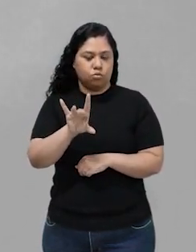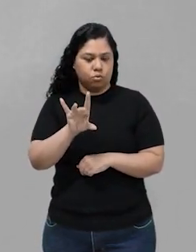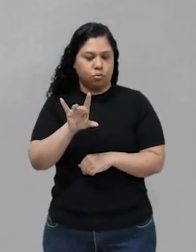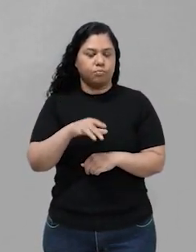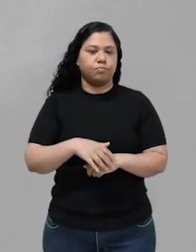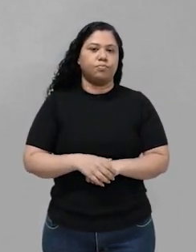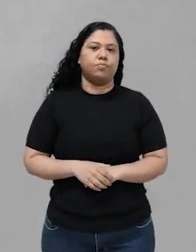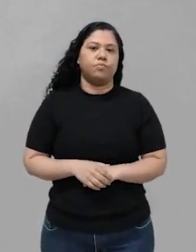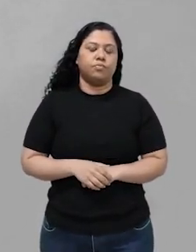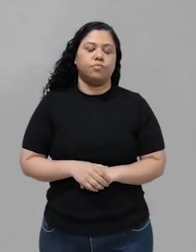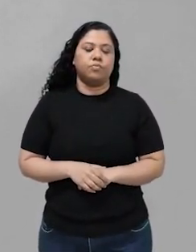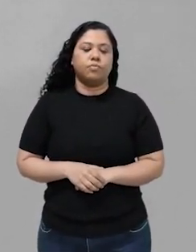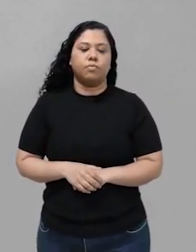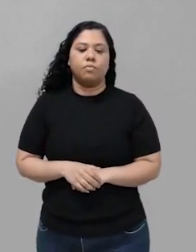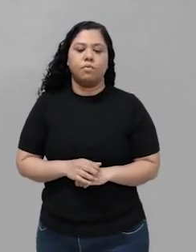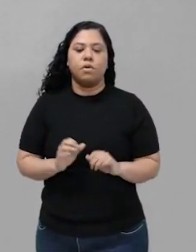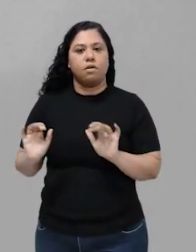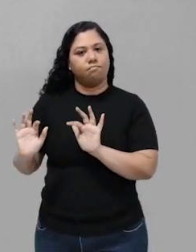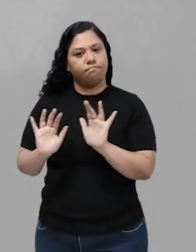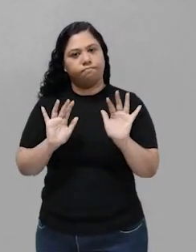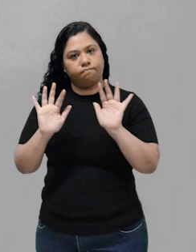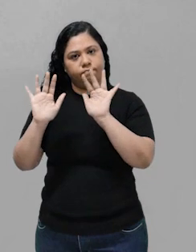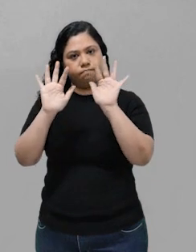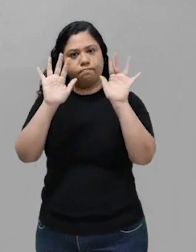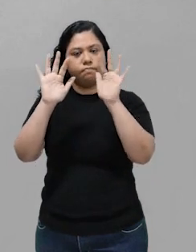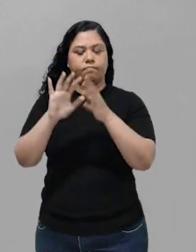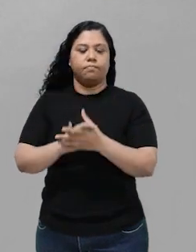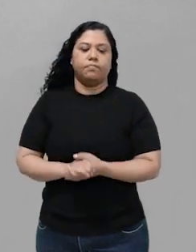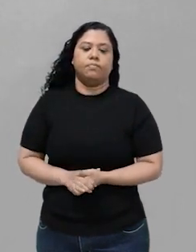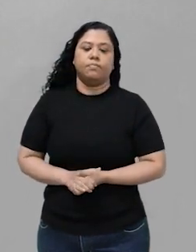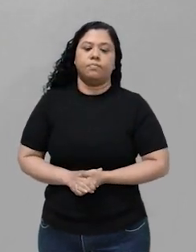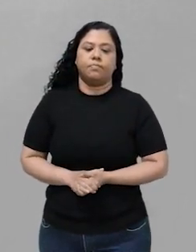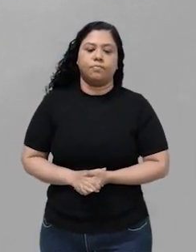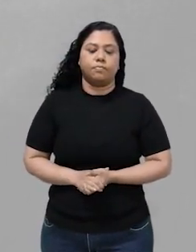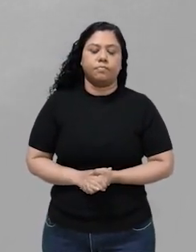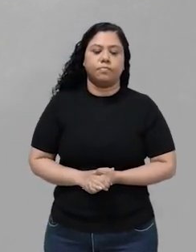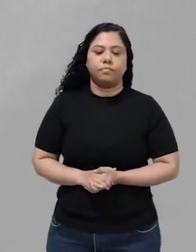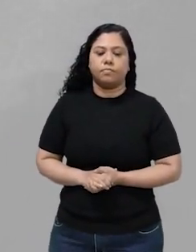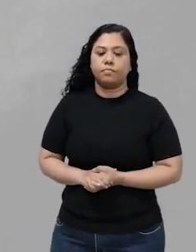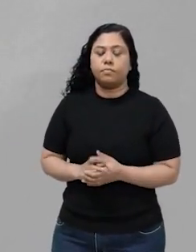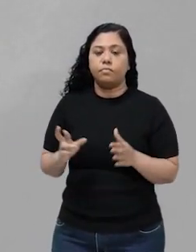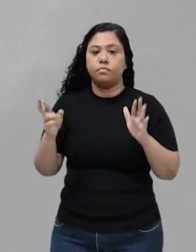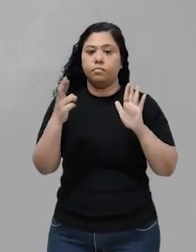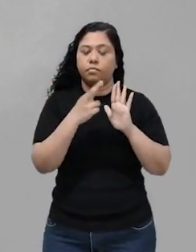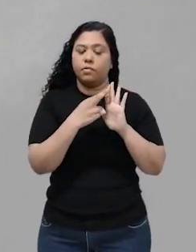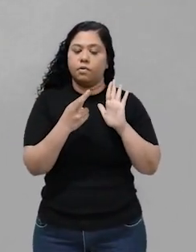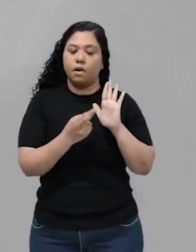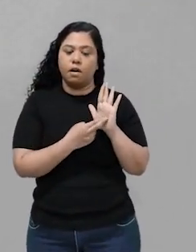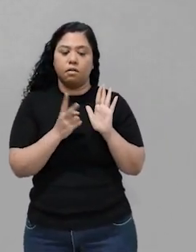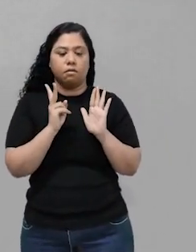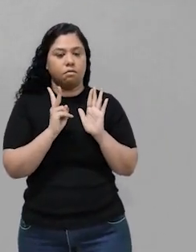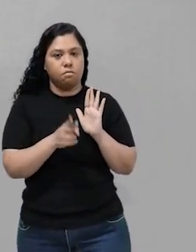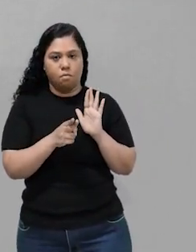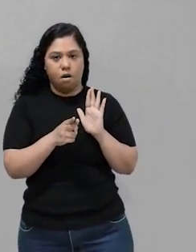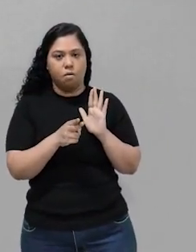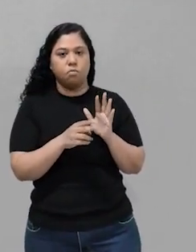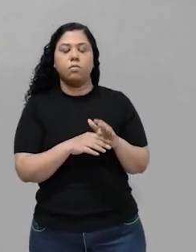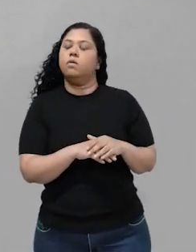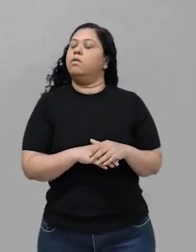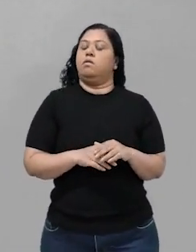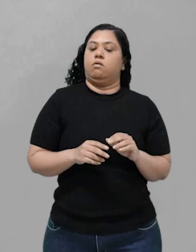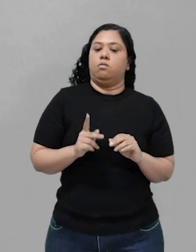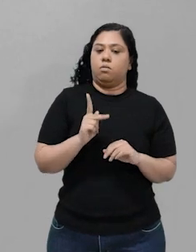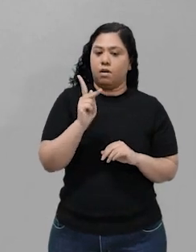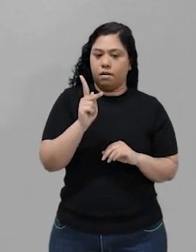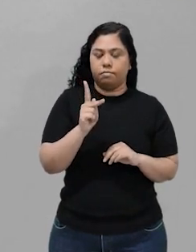substâncias no estado gasoso. Então, a regra é a mesma para a constante em termos